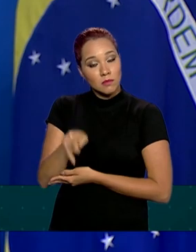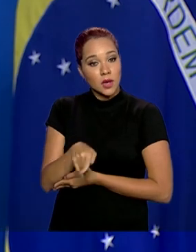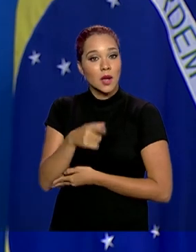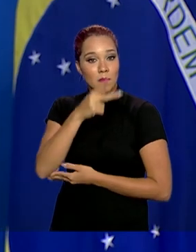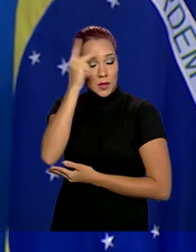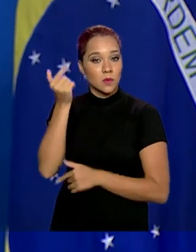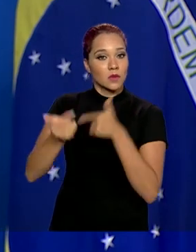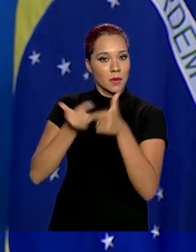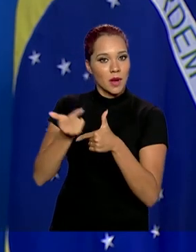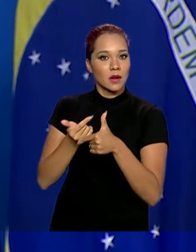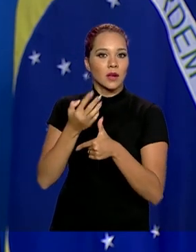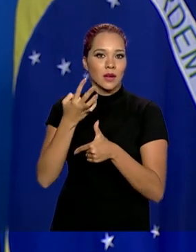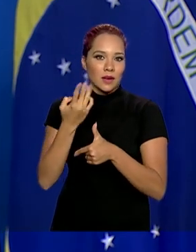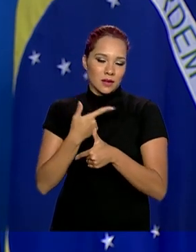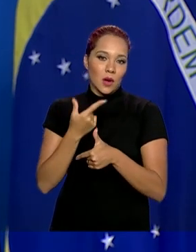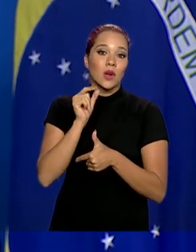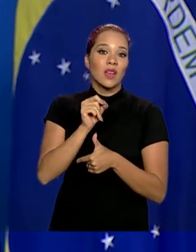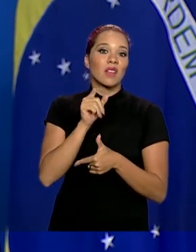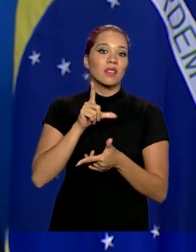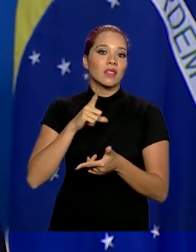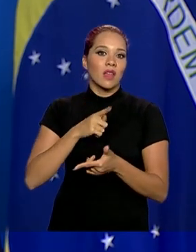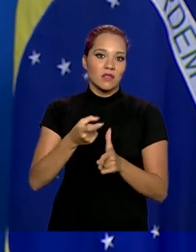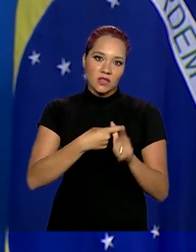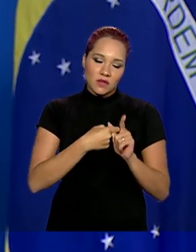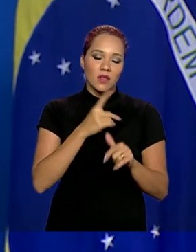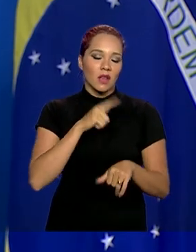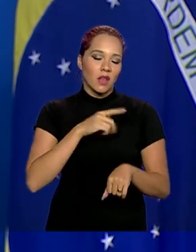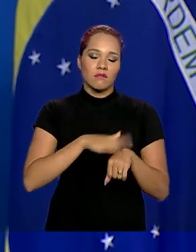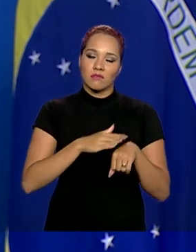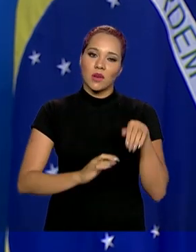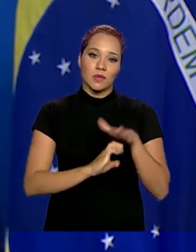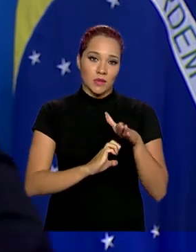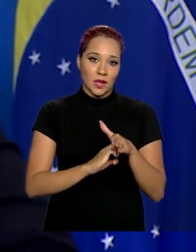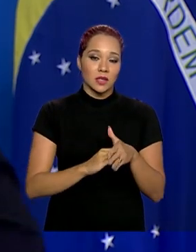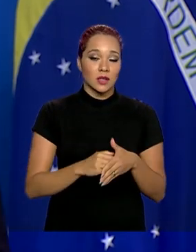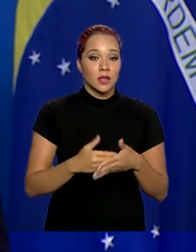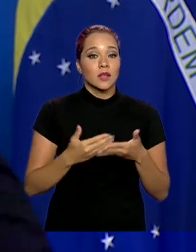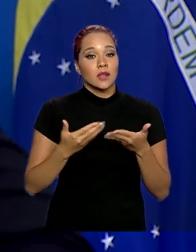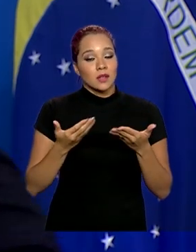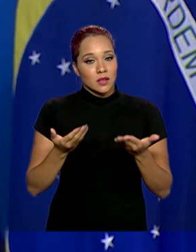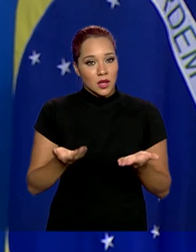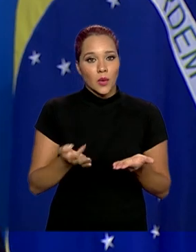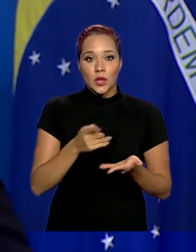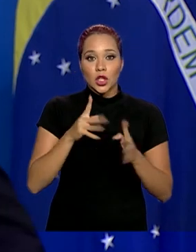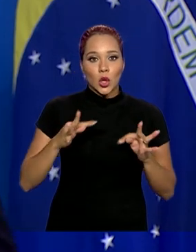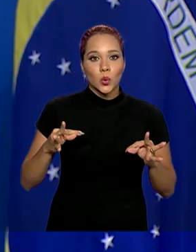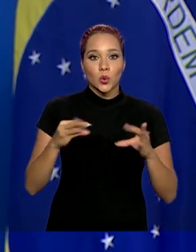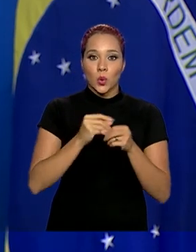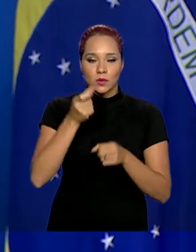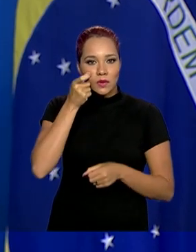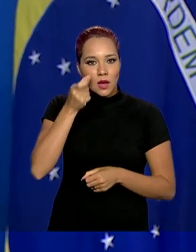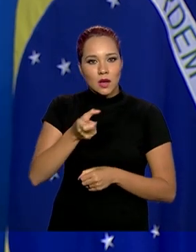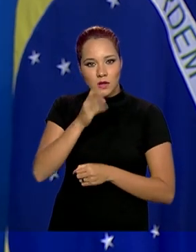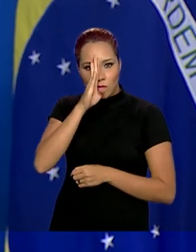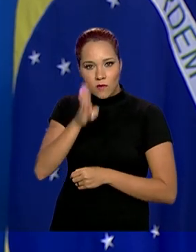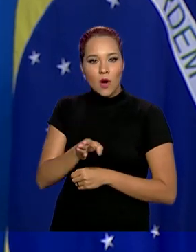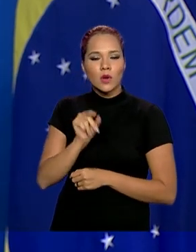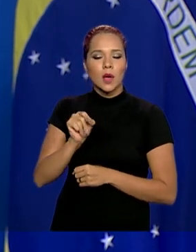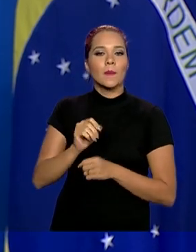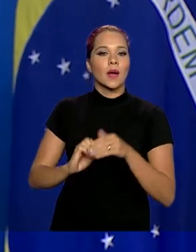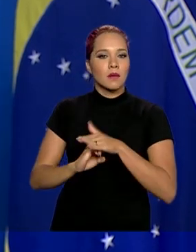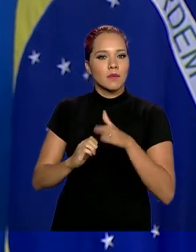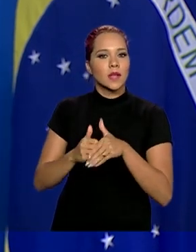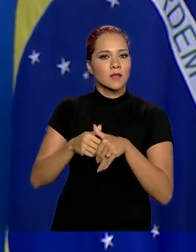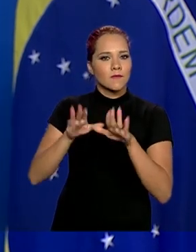Então, a gente financia o funcionário, mas quem tem a dívida é a empresa. Então, nesse sentido, todos os interesses estão alinhados para que a empresa